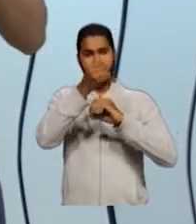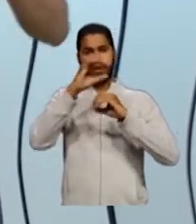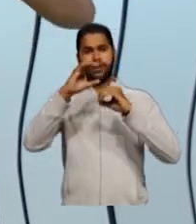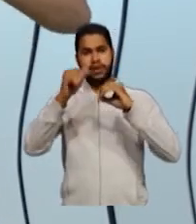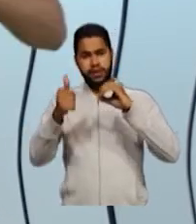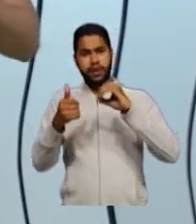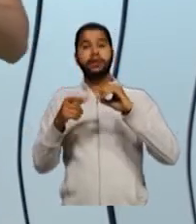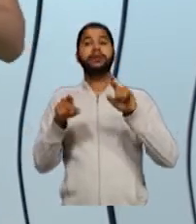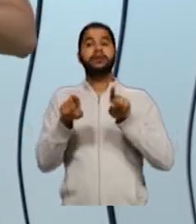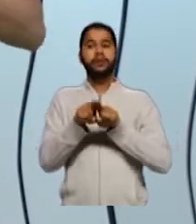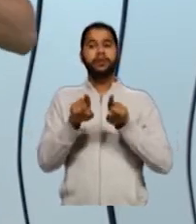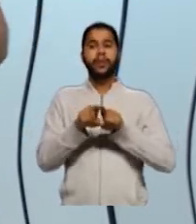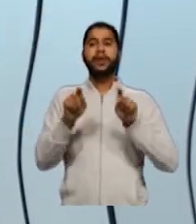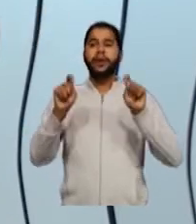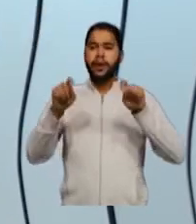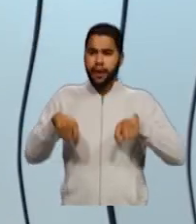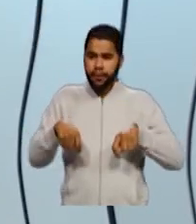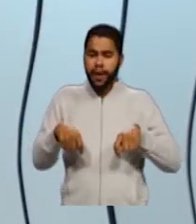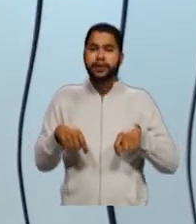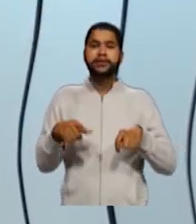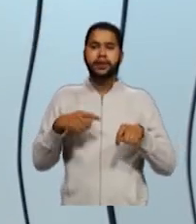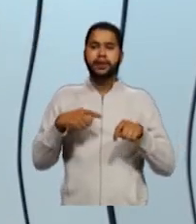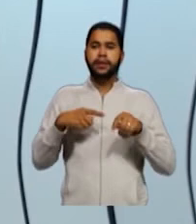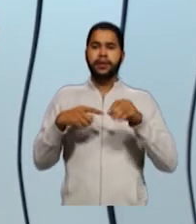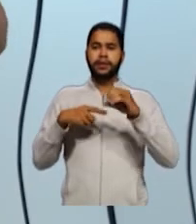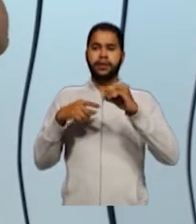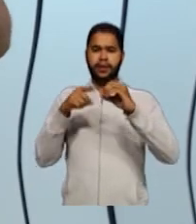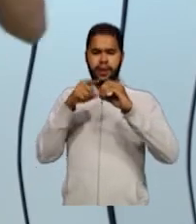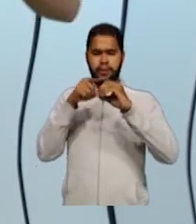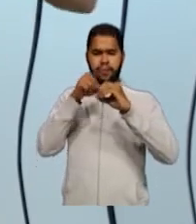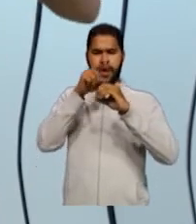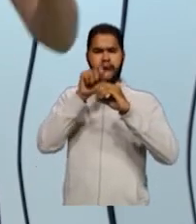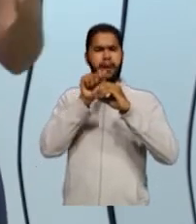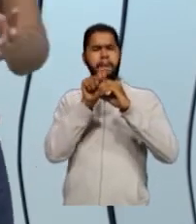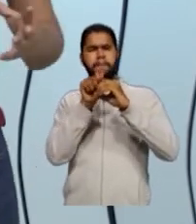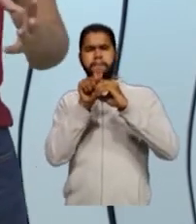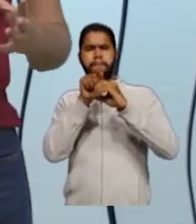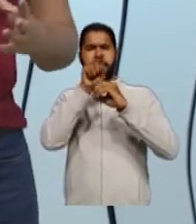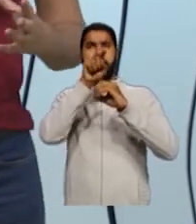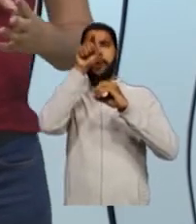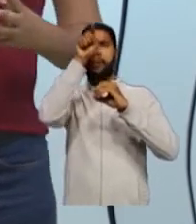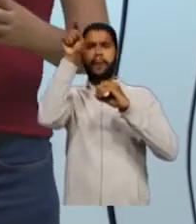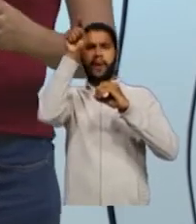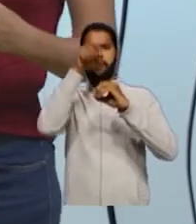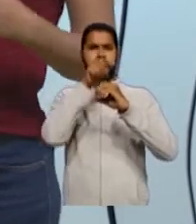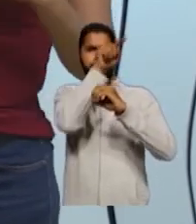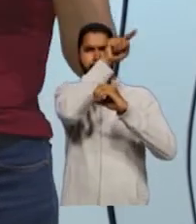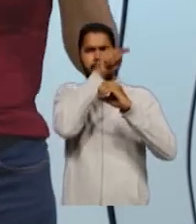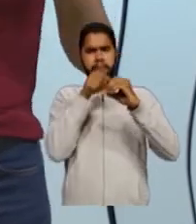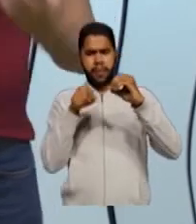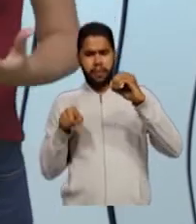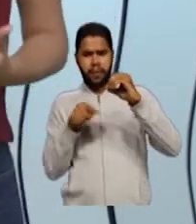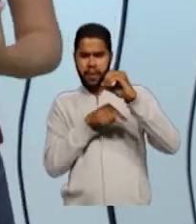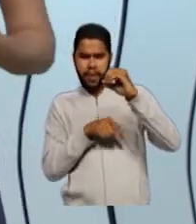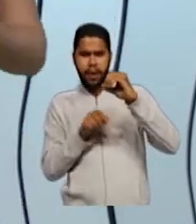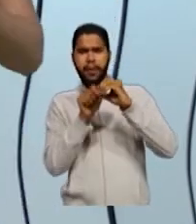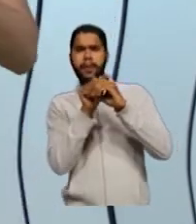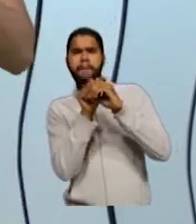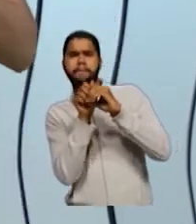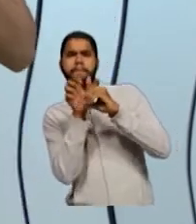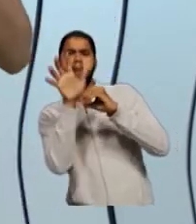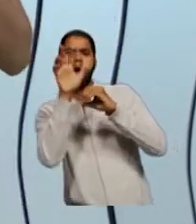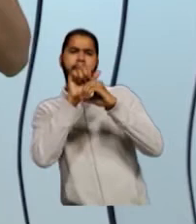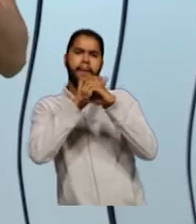essa capacidade de formar cadeias. Existem cadeias carbônicas de mais de 30 carbonos. Então, esses carbonos,